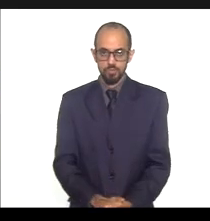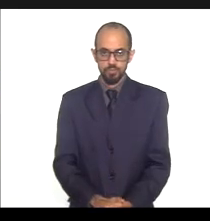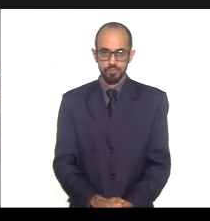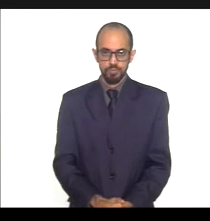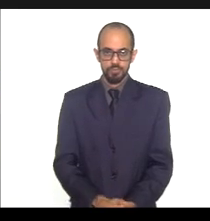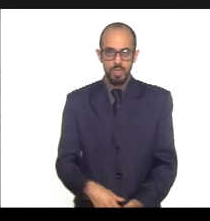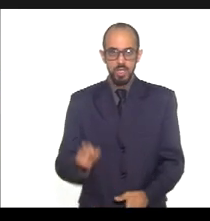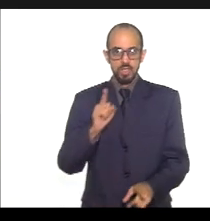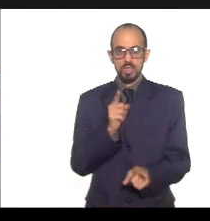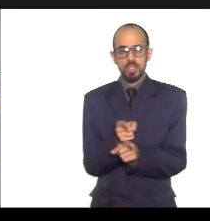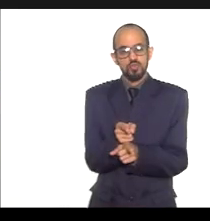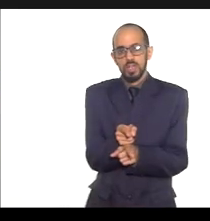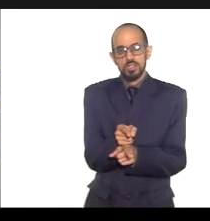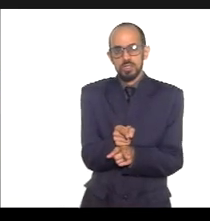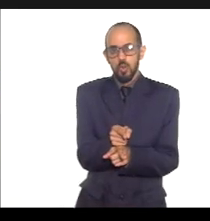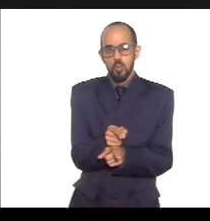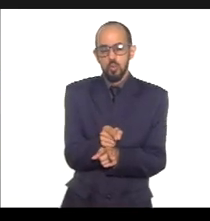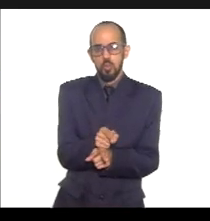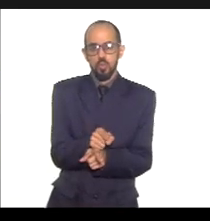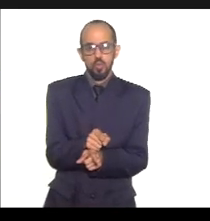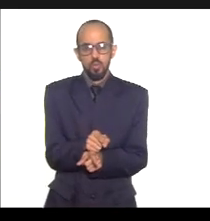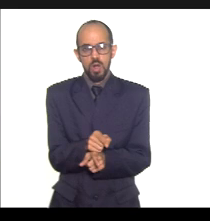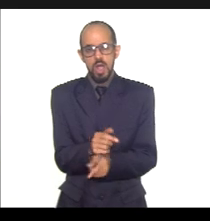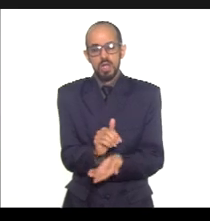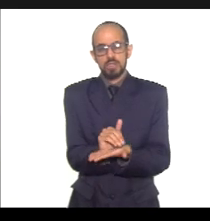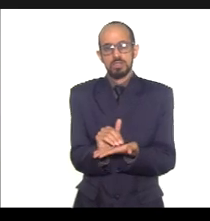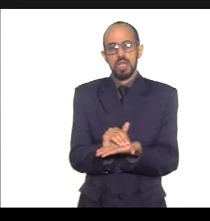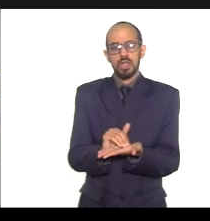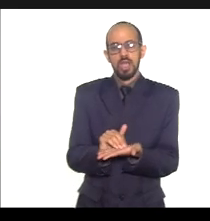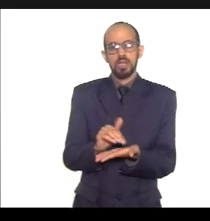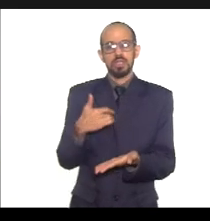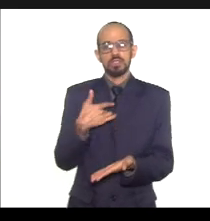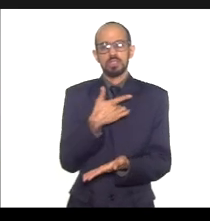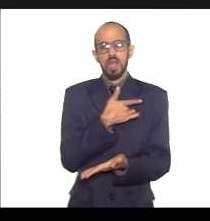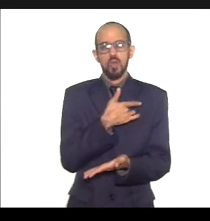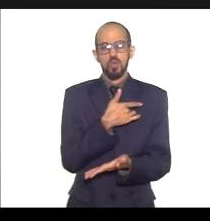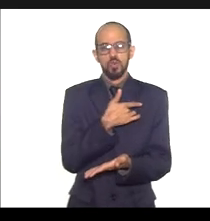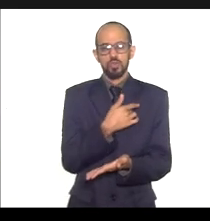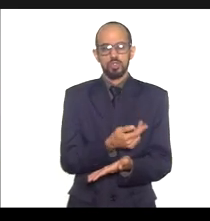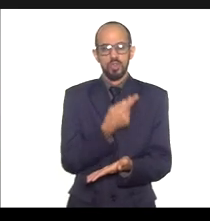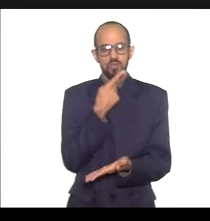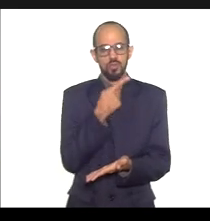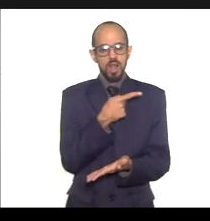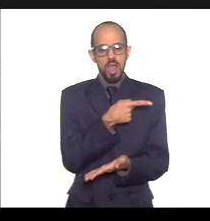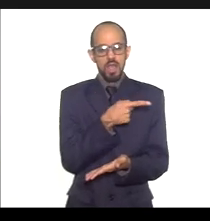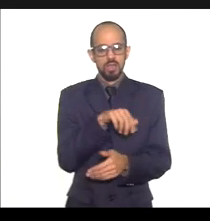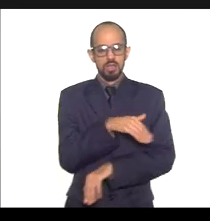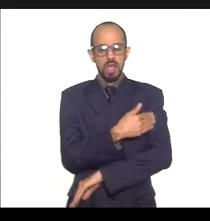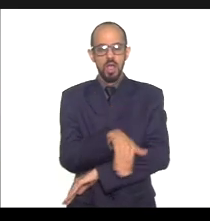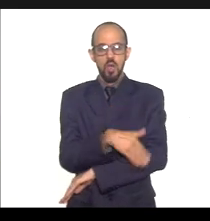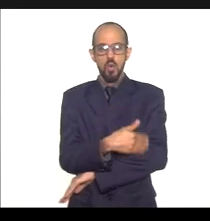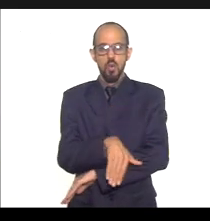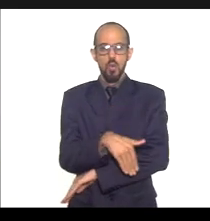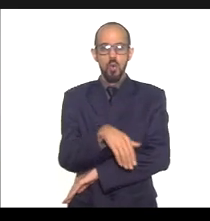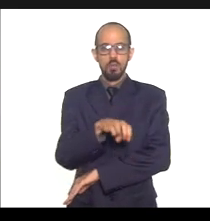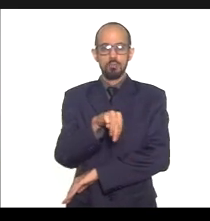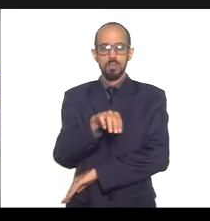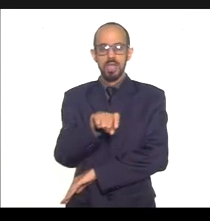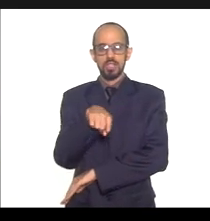Identificação. Secretaria de Estado de Saúde, situada na Rua México 128, centro,